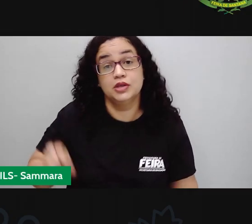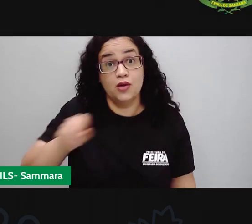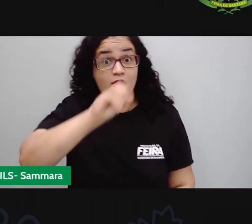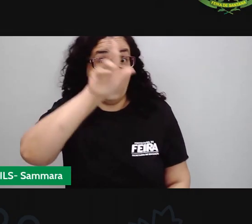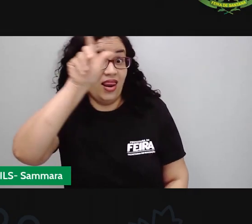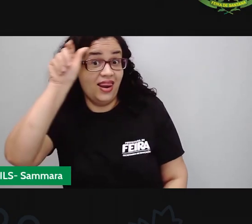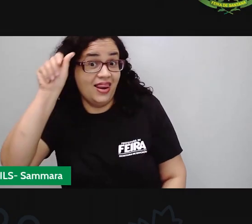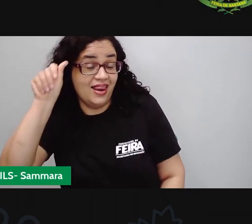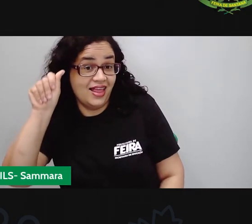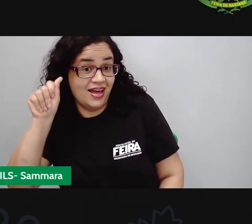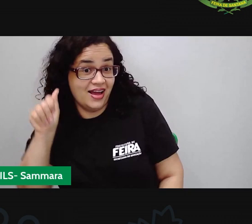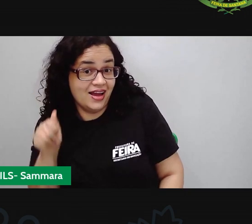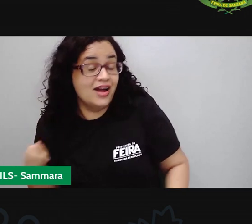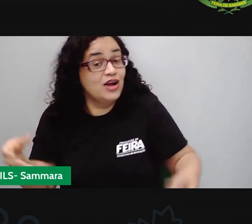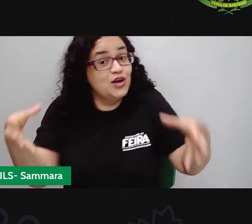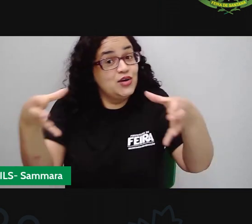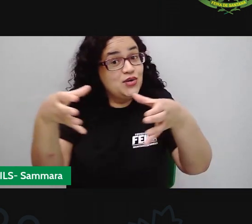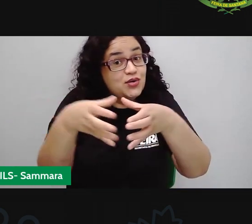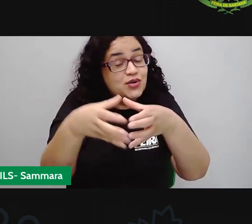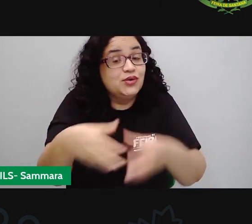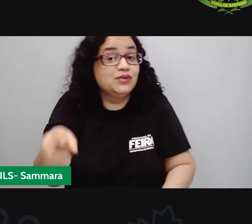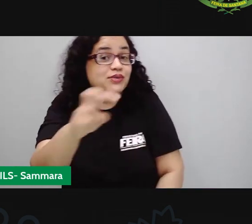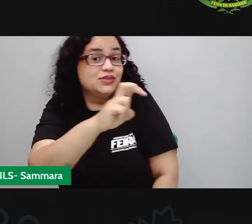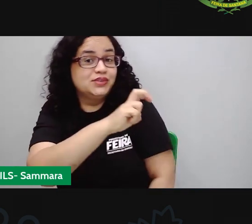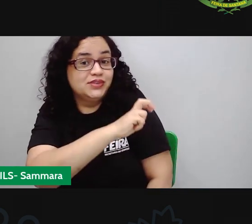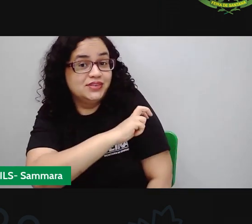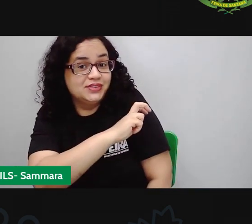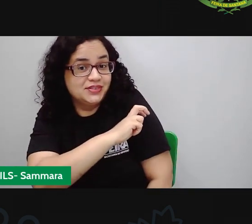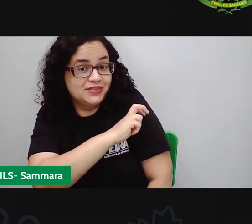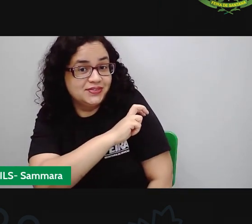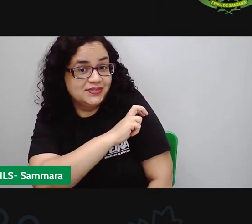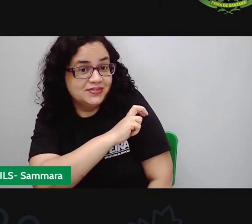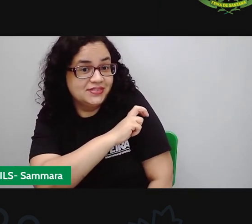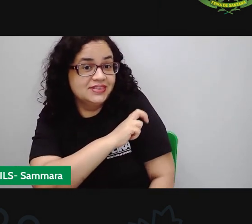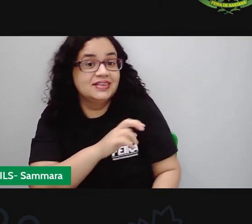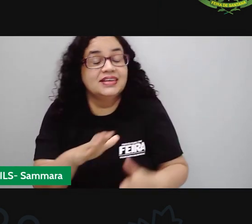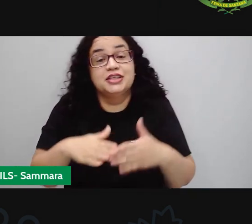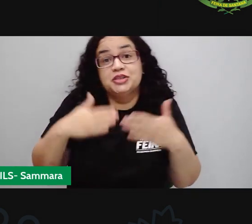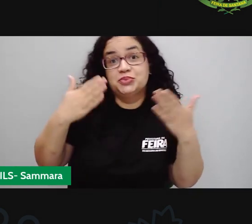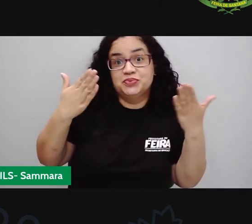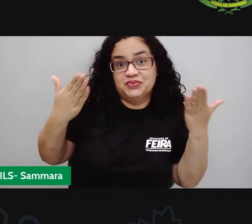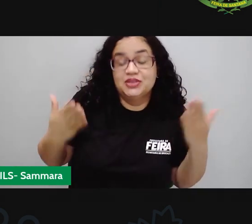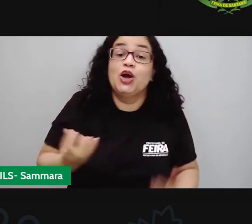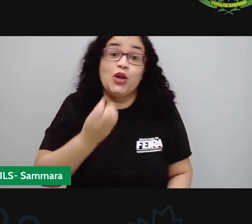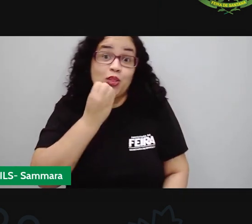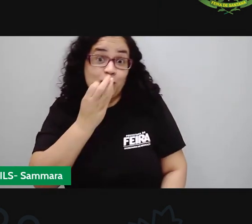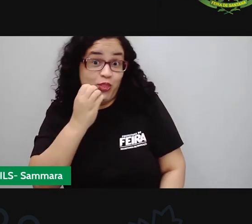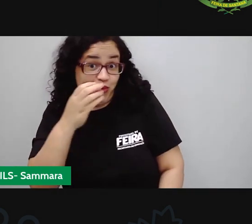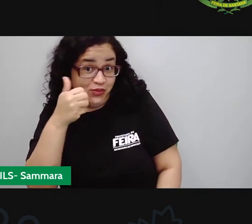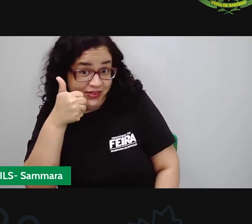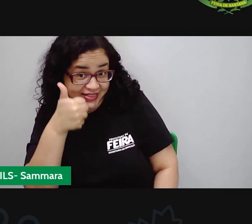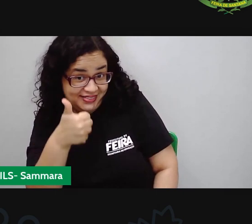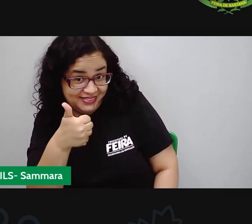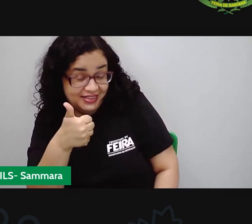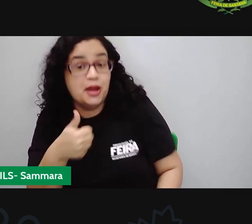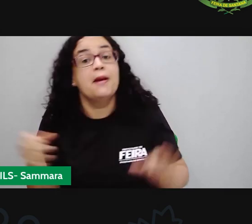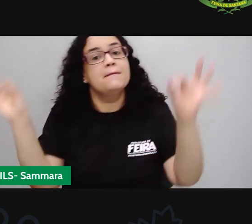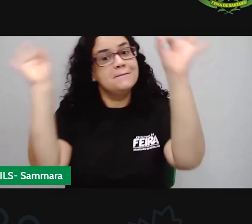Olá, turma do quinto ano. E aí, tudo bem com vocês?